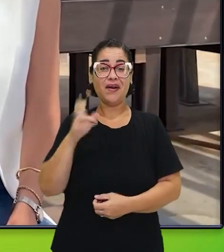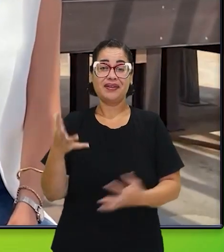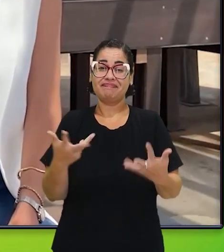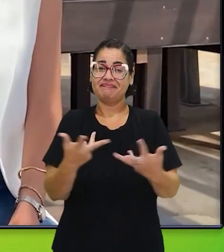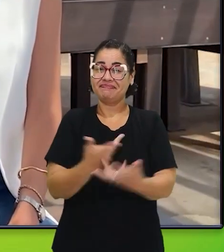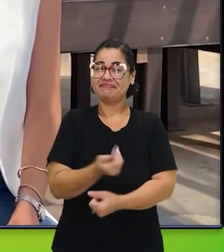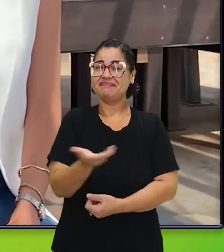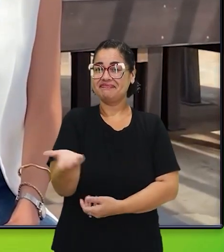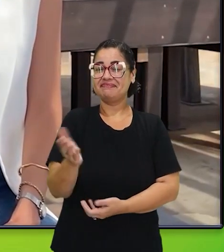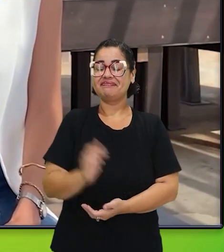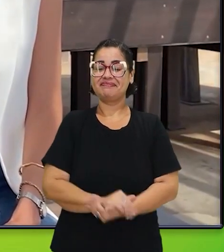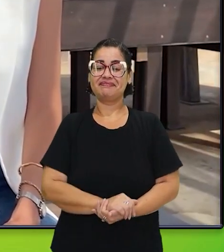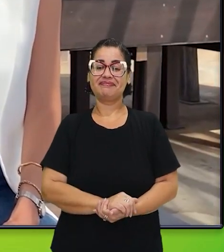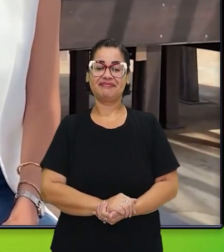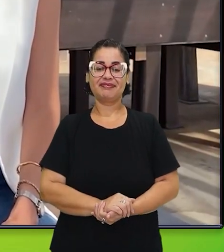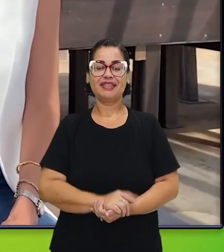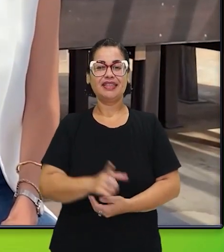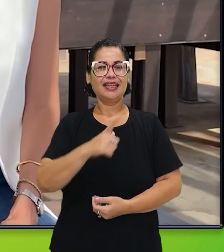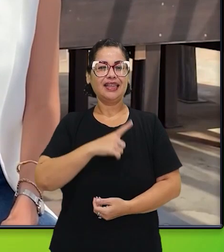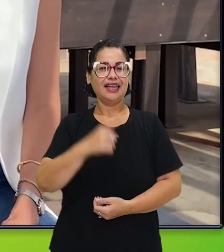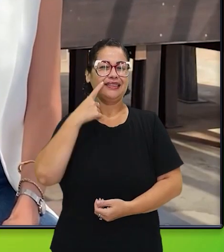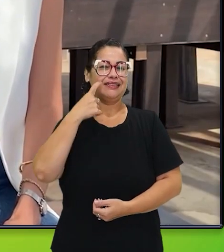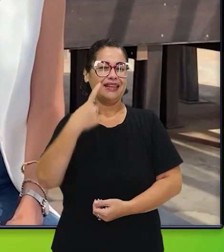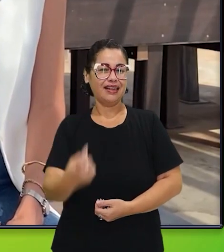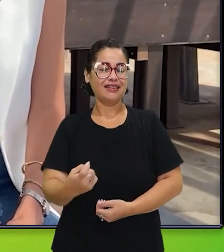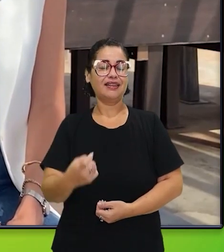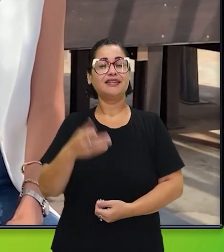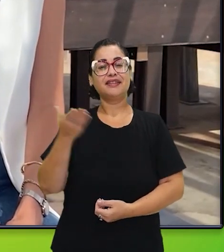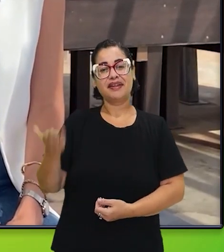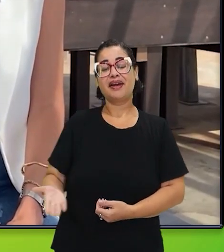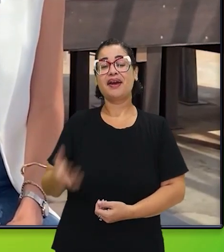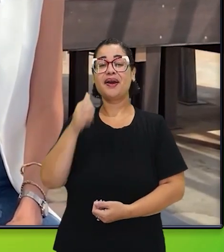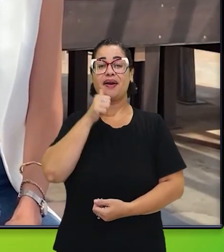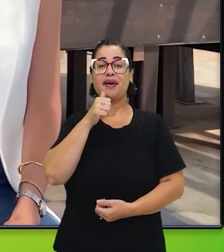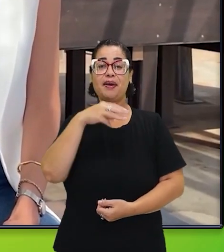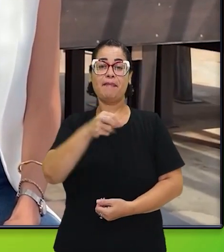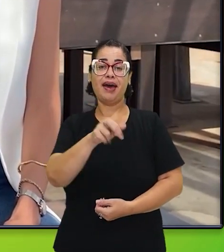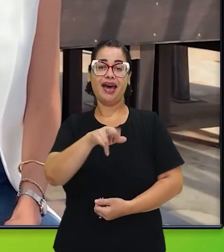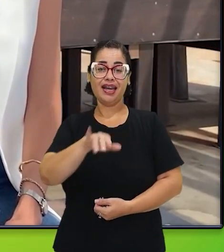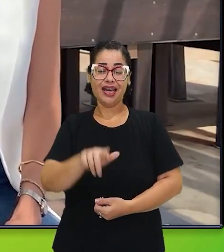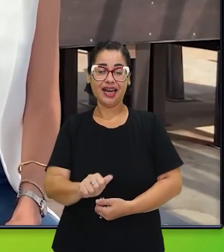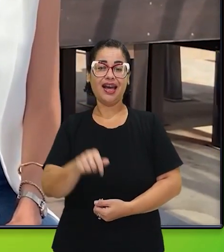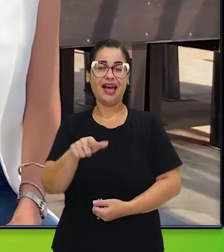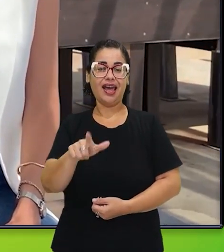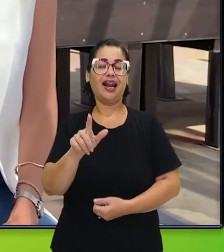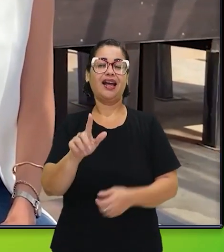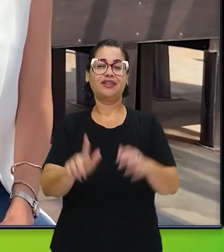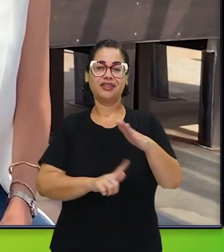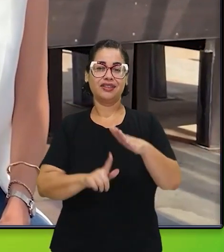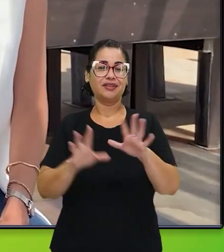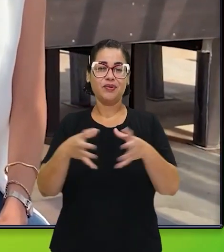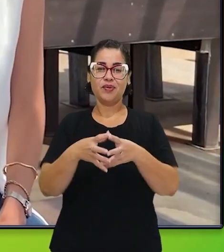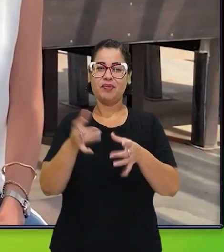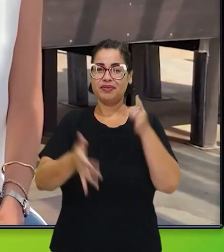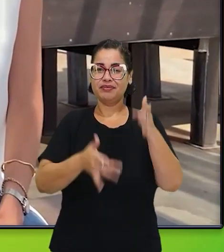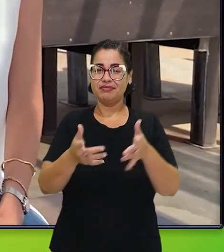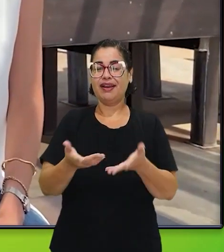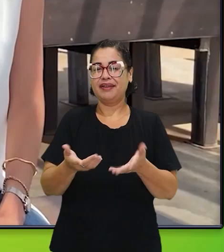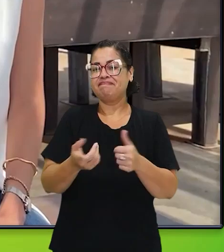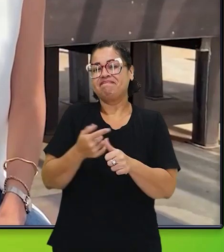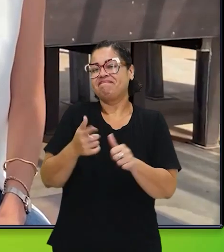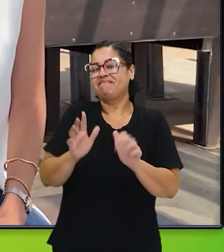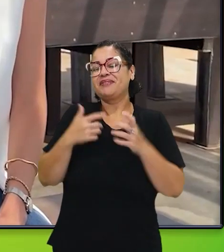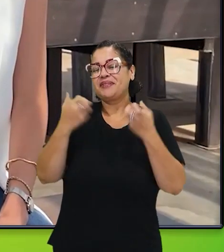Então vamos pra inspiração? Tô aqui com a Marina do meu lado, ela é da gestão de resíduos. Nossa! Primeiramente, obrigada pelo seu